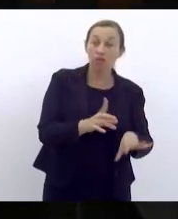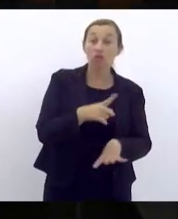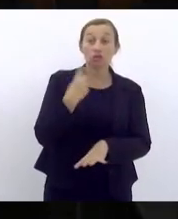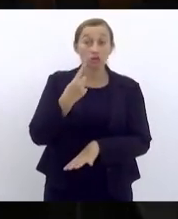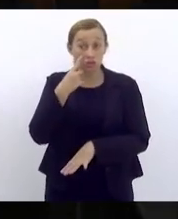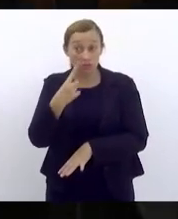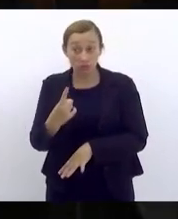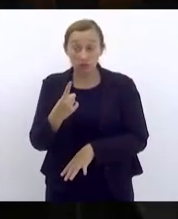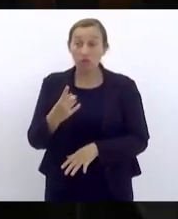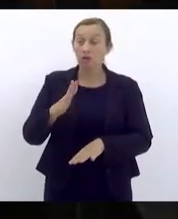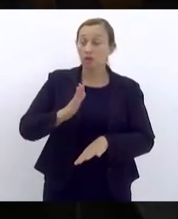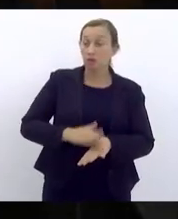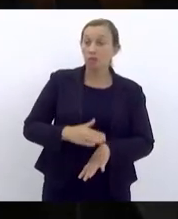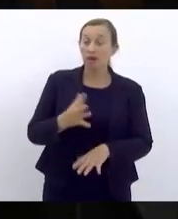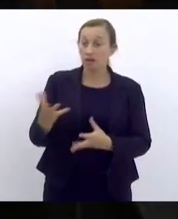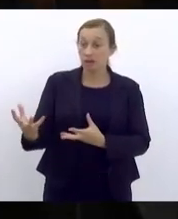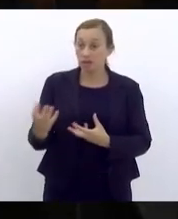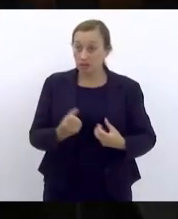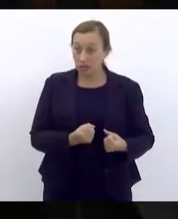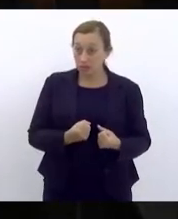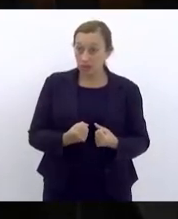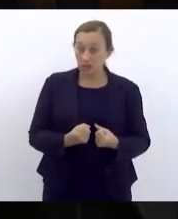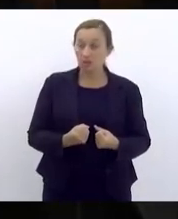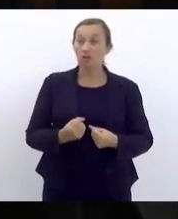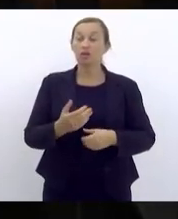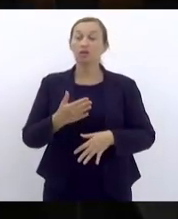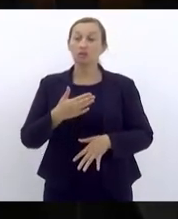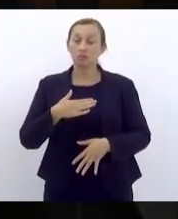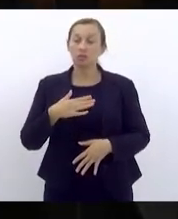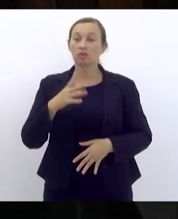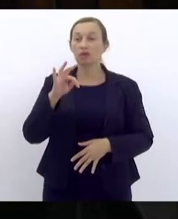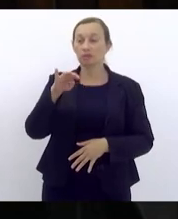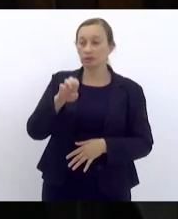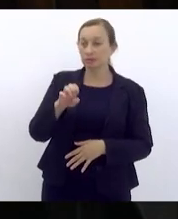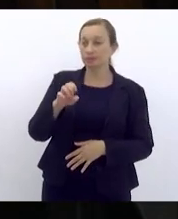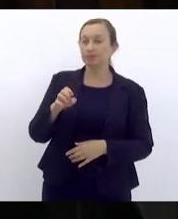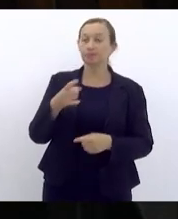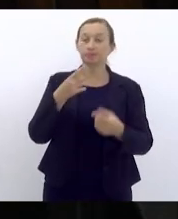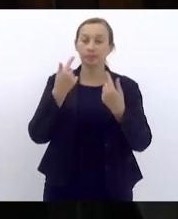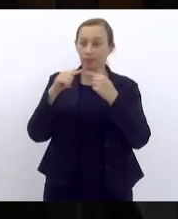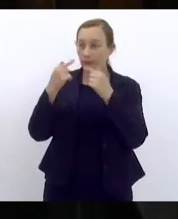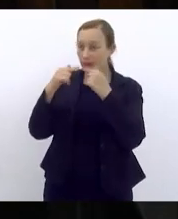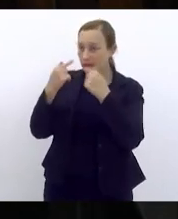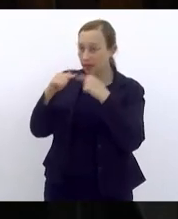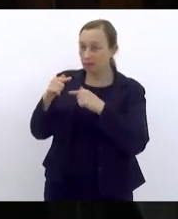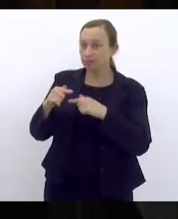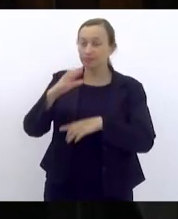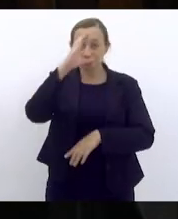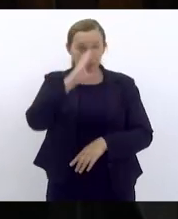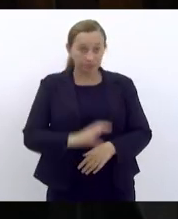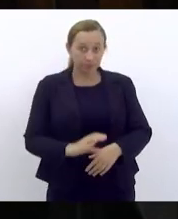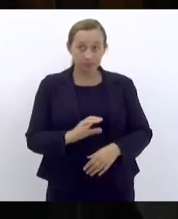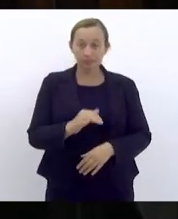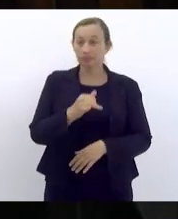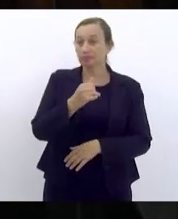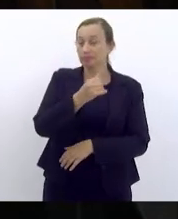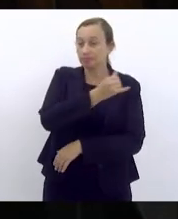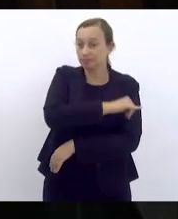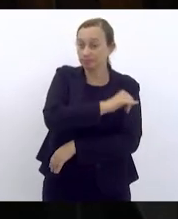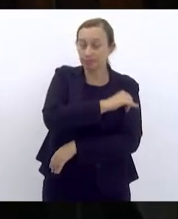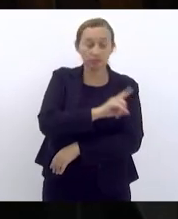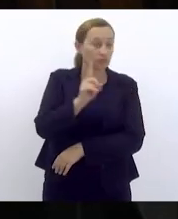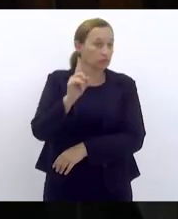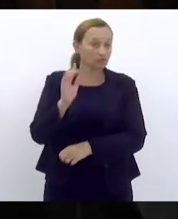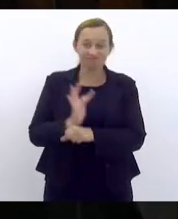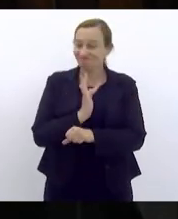o que eu mais recebo no meu gabinete são reclamações do cidadão carioca que não aguenta mais